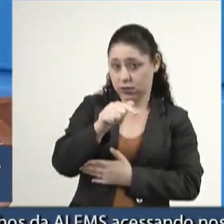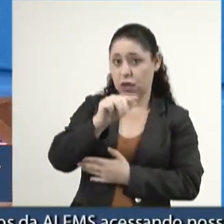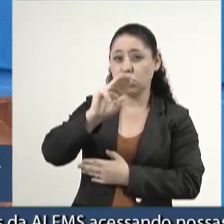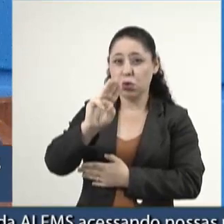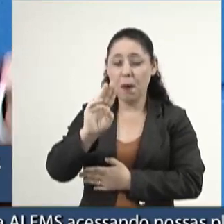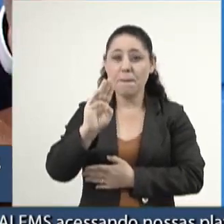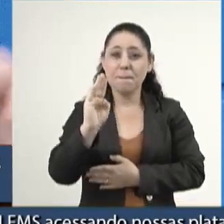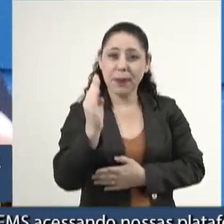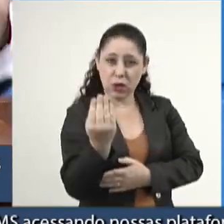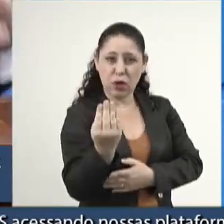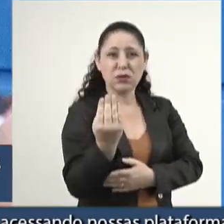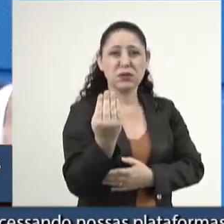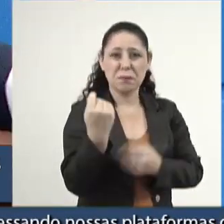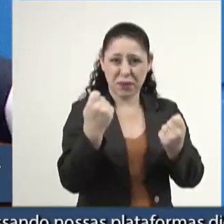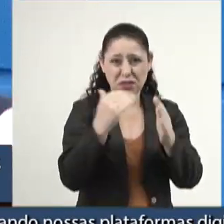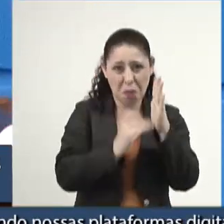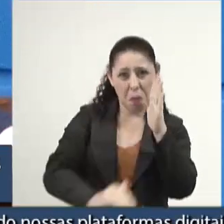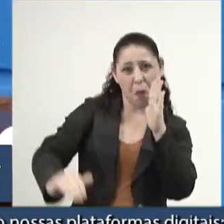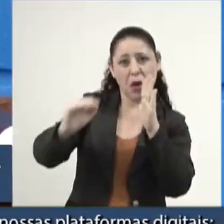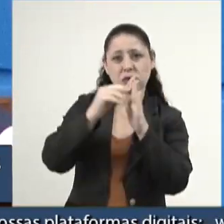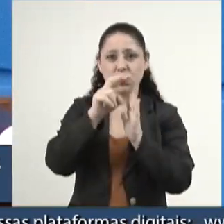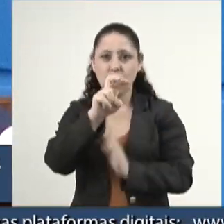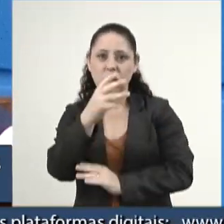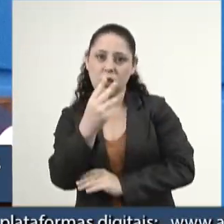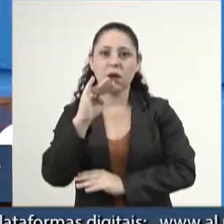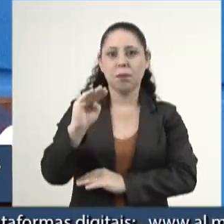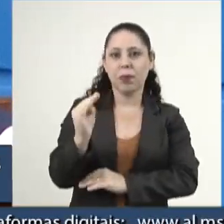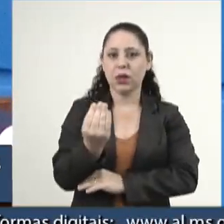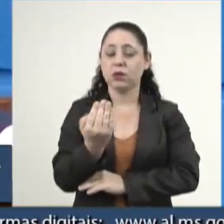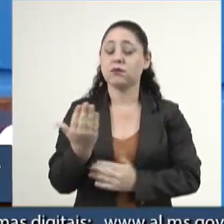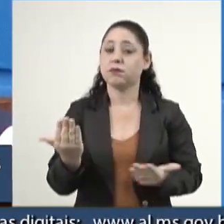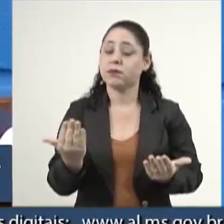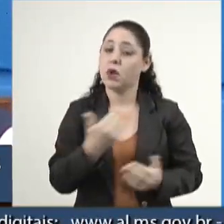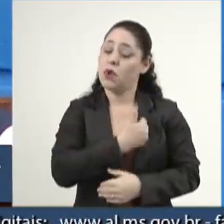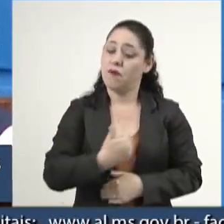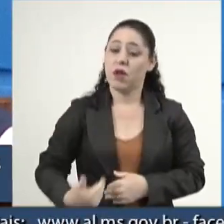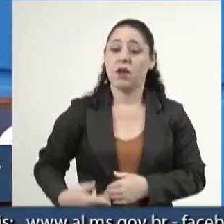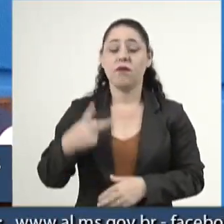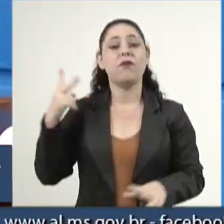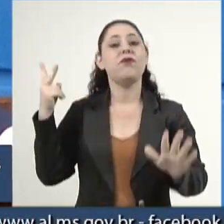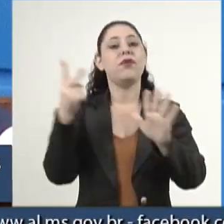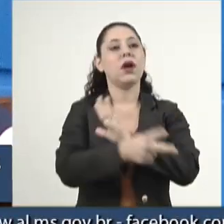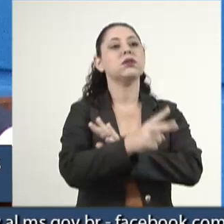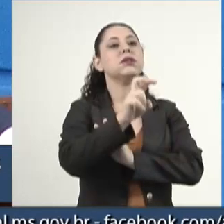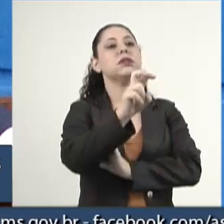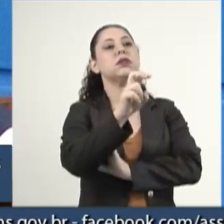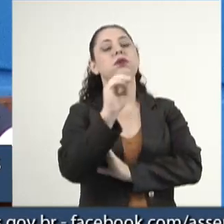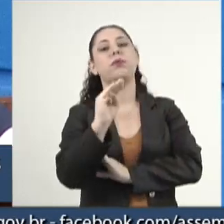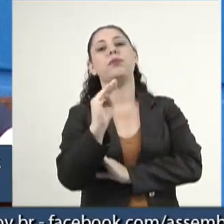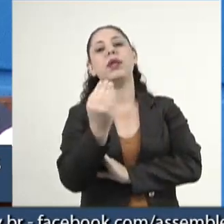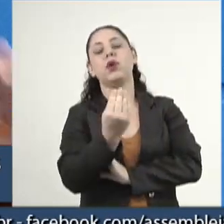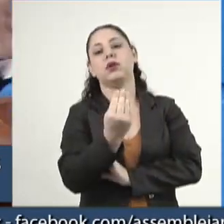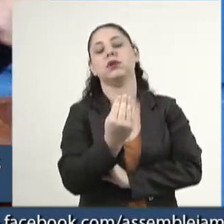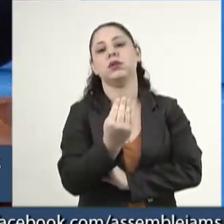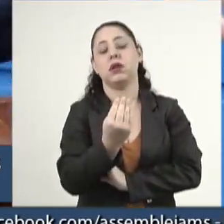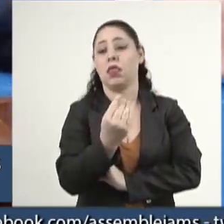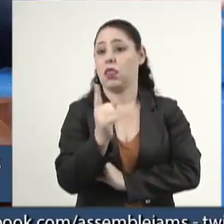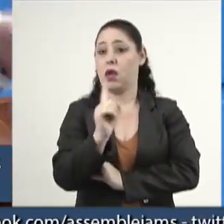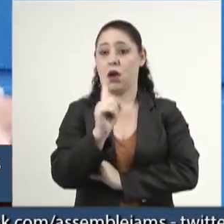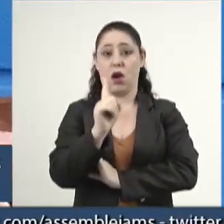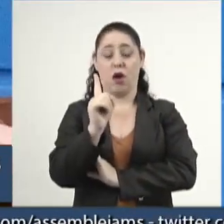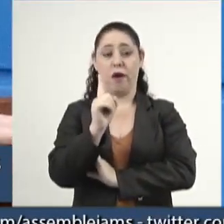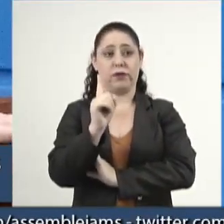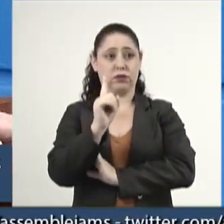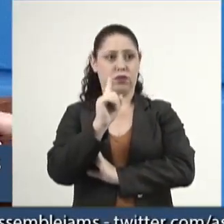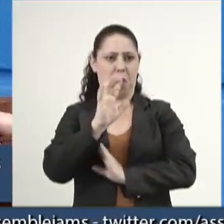bilhões? Tem que ir para R 53? Aí o governo vai e veta R 5 bilhões. Não, vão